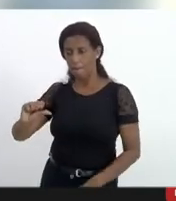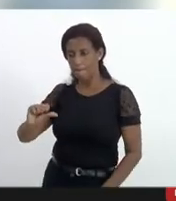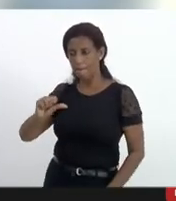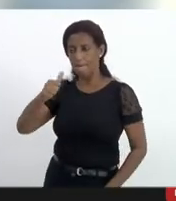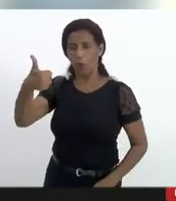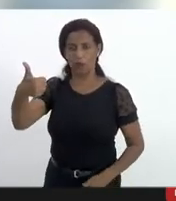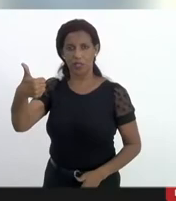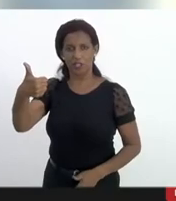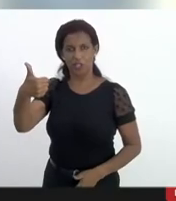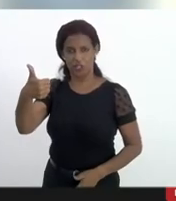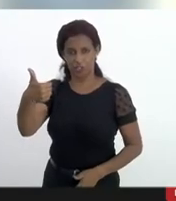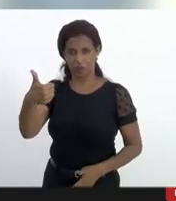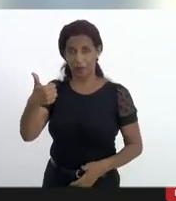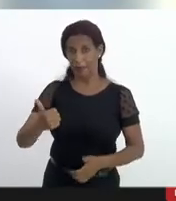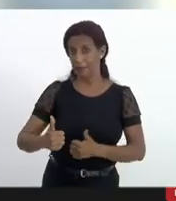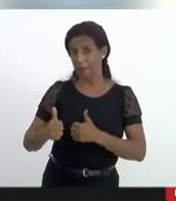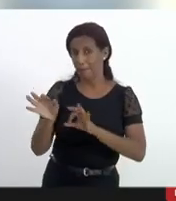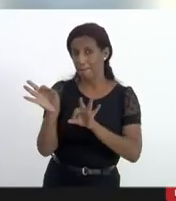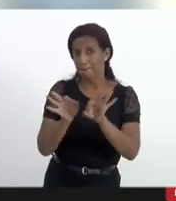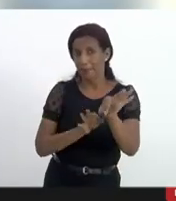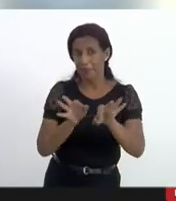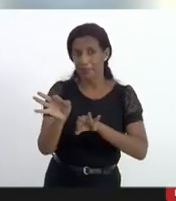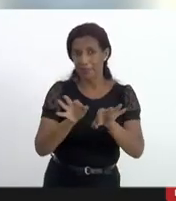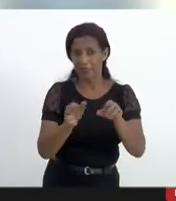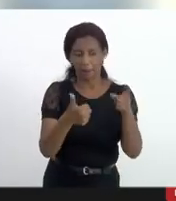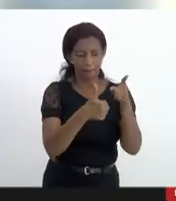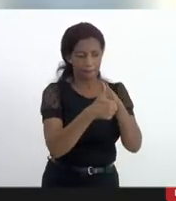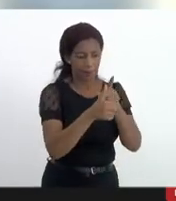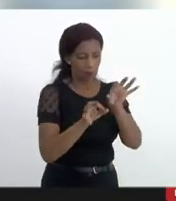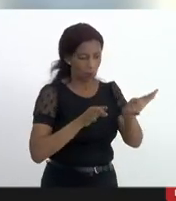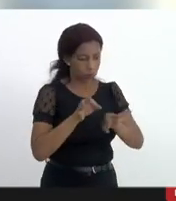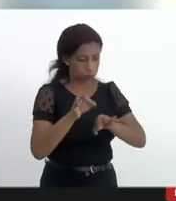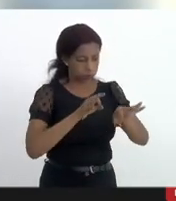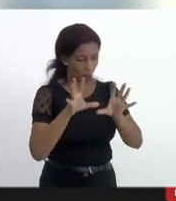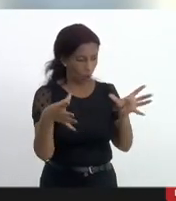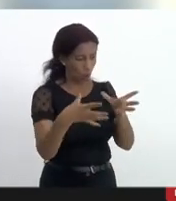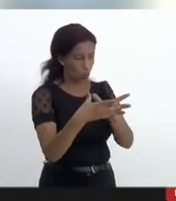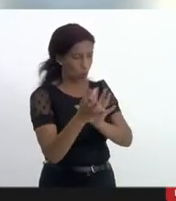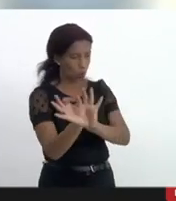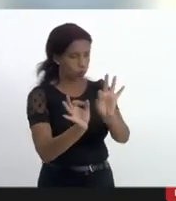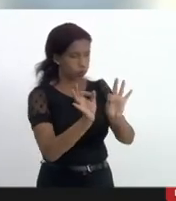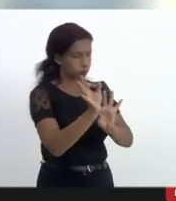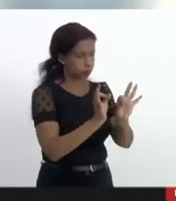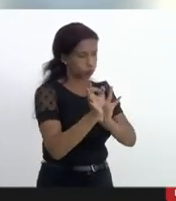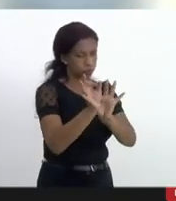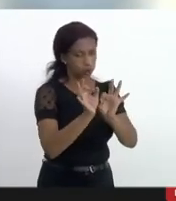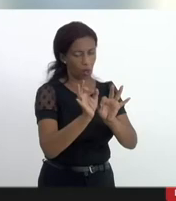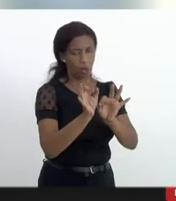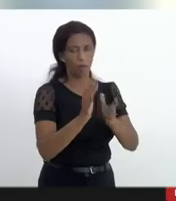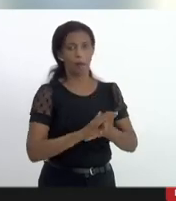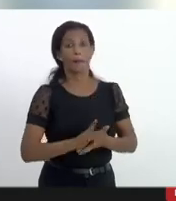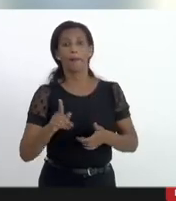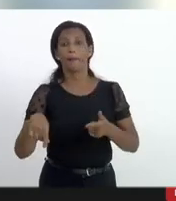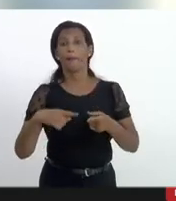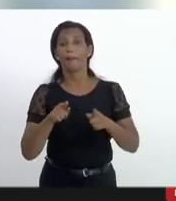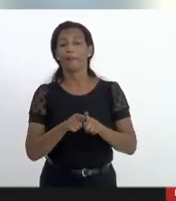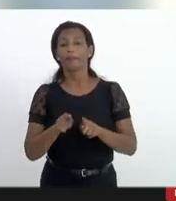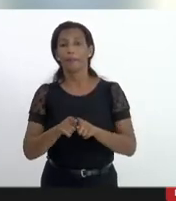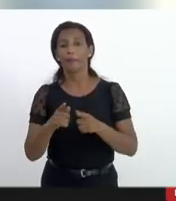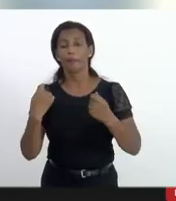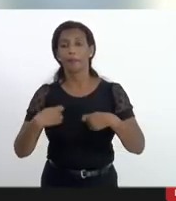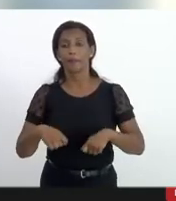obrigatoriamente tem que ser melhor planejada envolver um grande efetivo você tem também